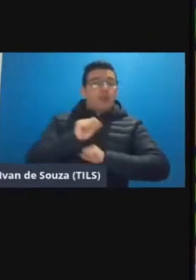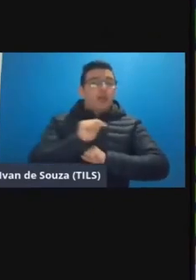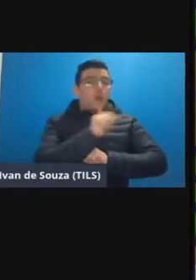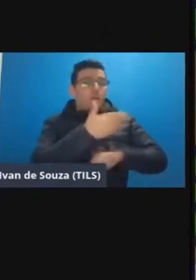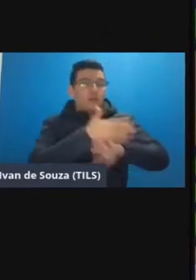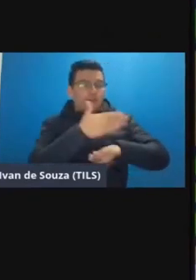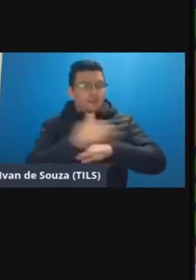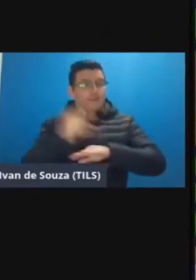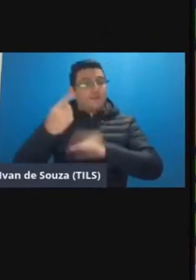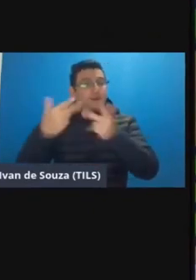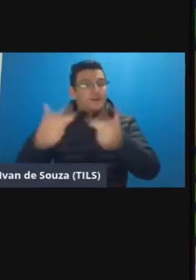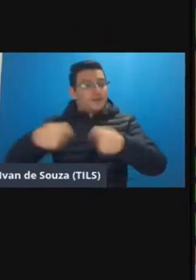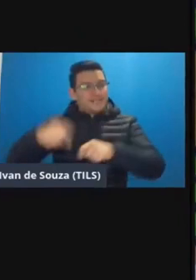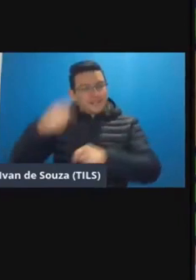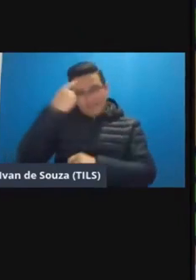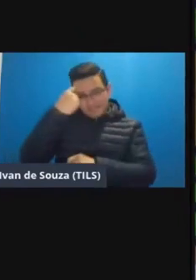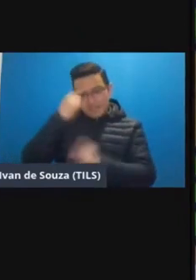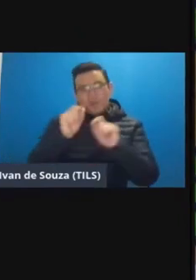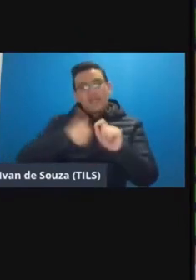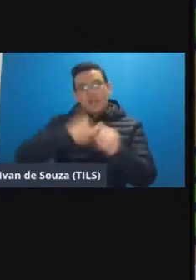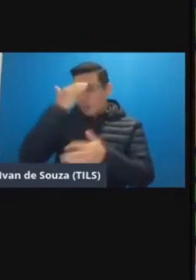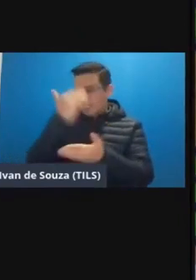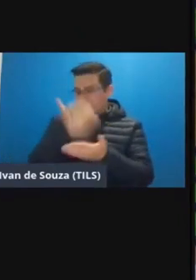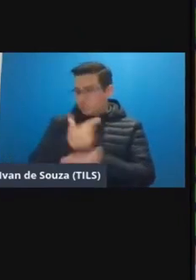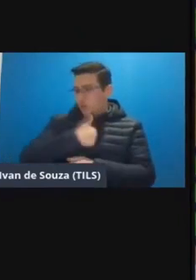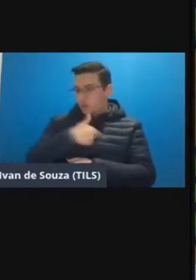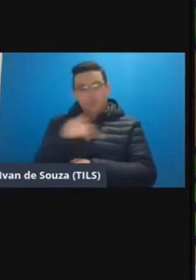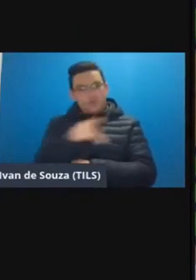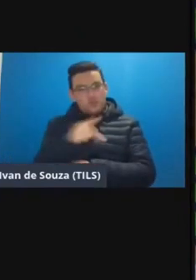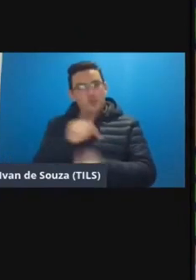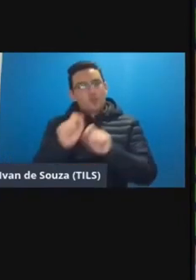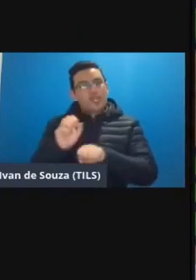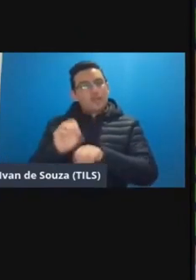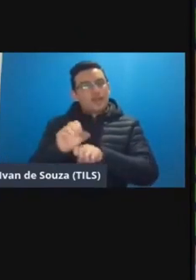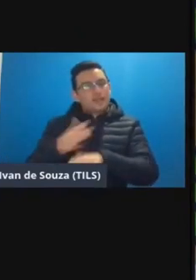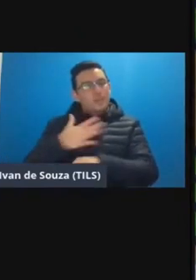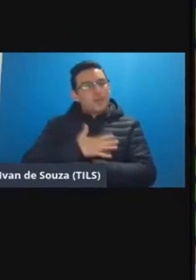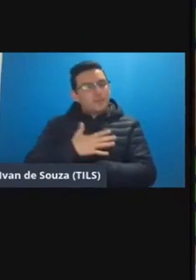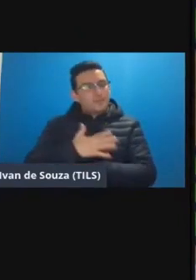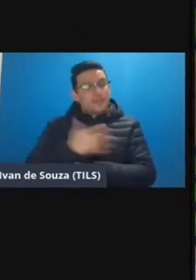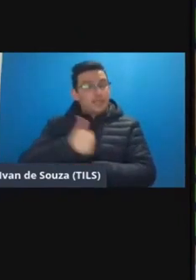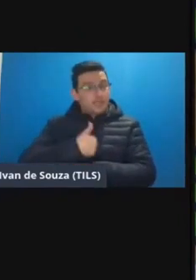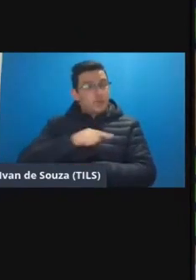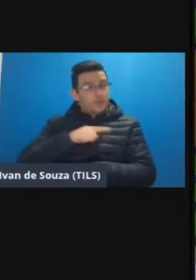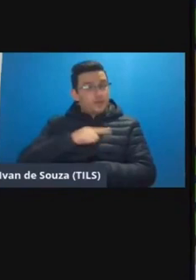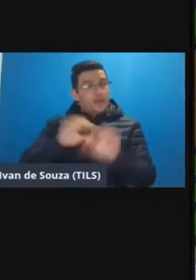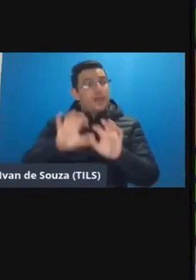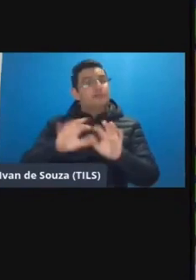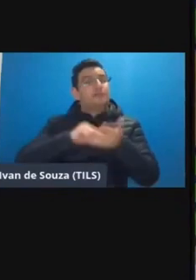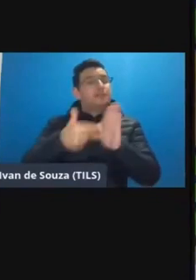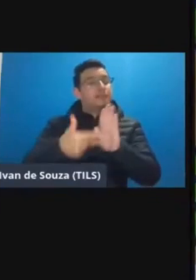então a primeira coisa que a gente precisa se perguntar é em que que eu acredito enquanto professor o que que é educação para mim e aí eu vou ter essa seguir essa